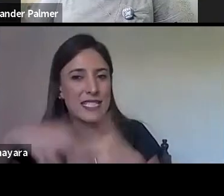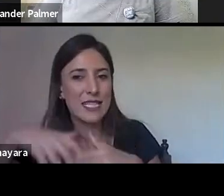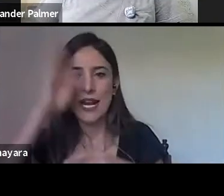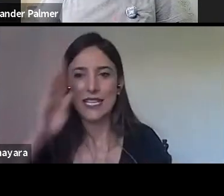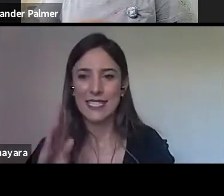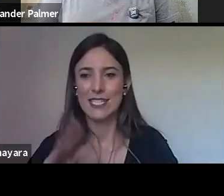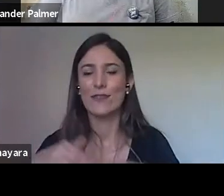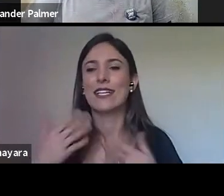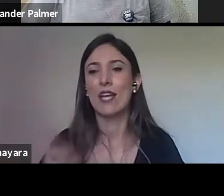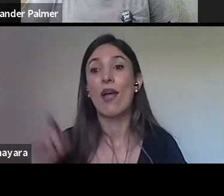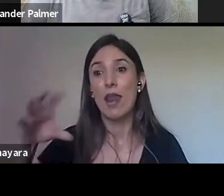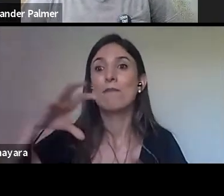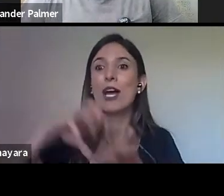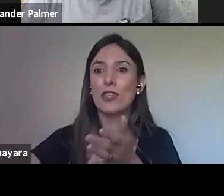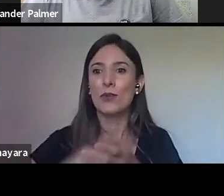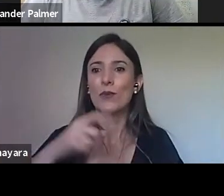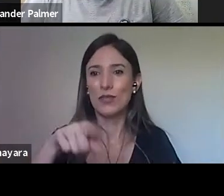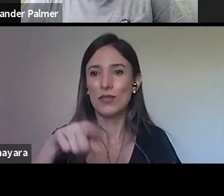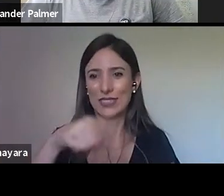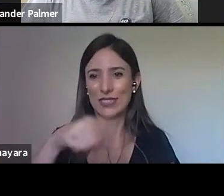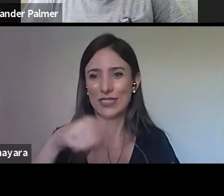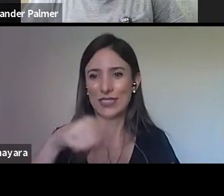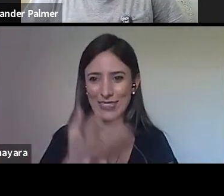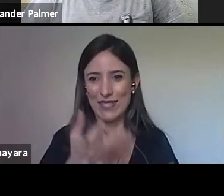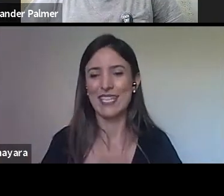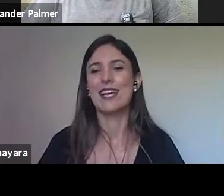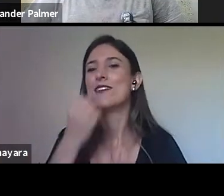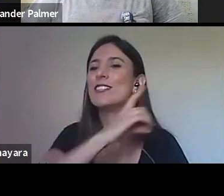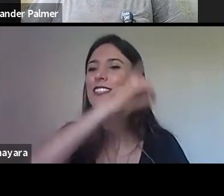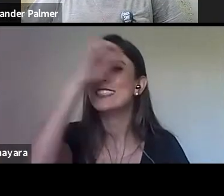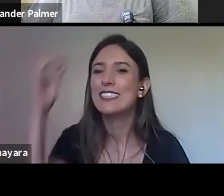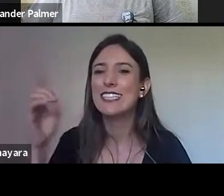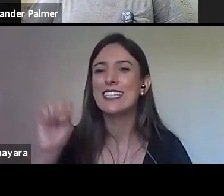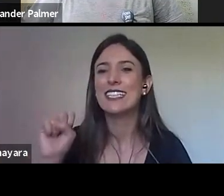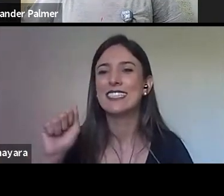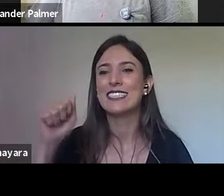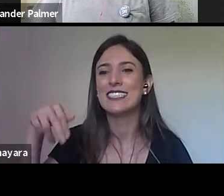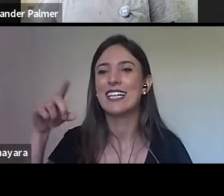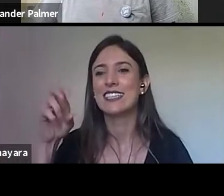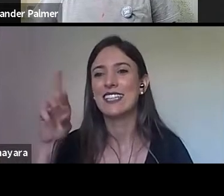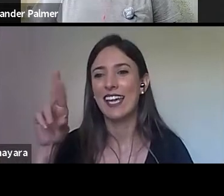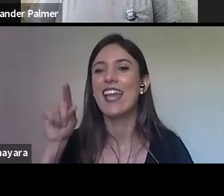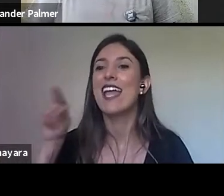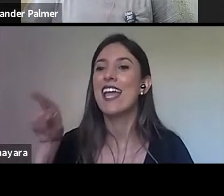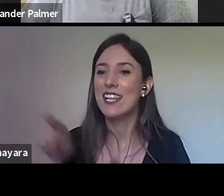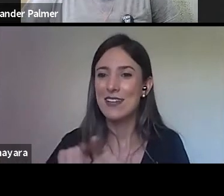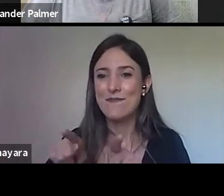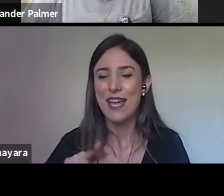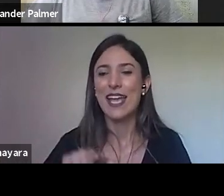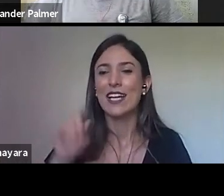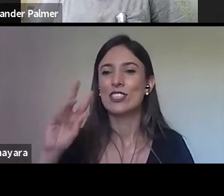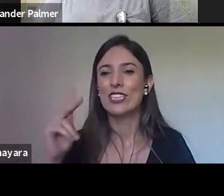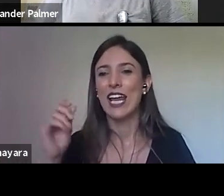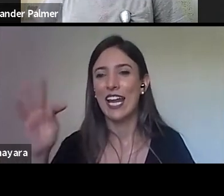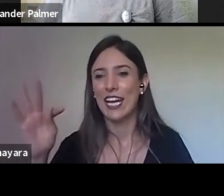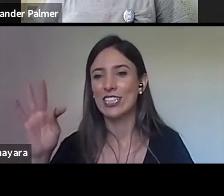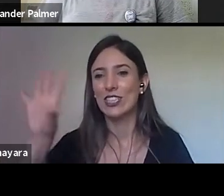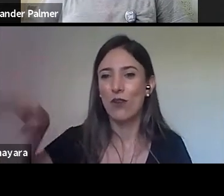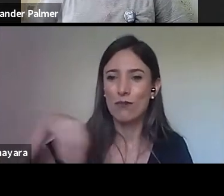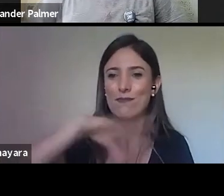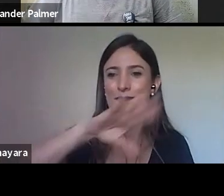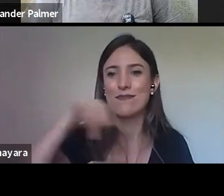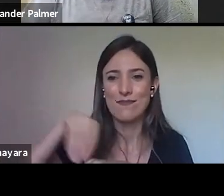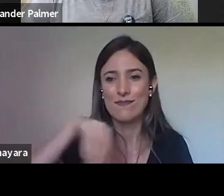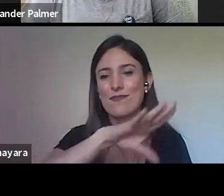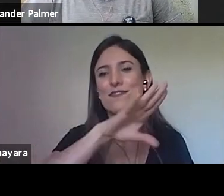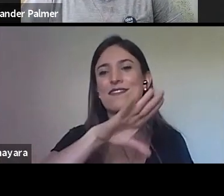e o Sander também está fazendo essa passagem do chat lá do YouTube para a nossa sala aqui, então ele vai, eu acho que agora vai